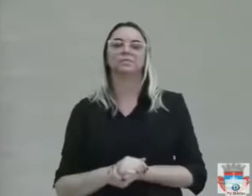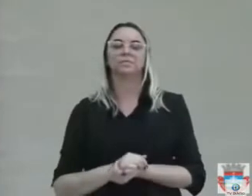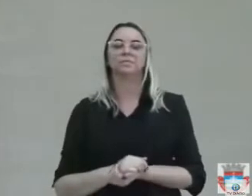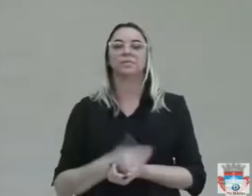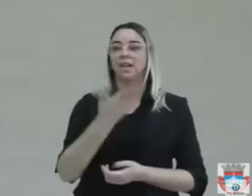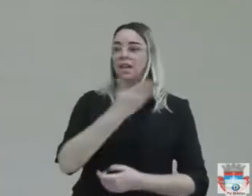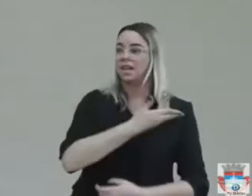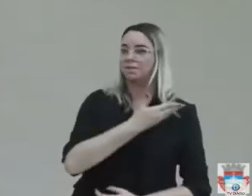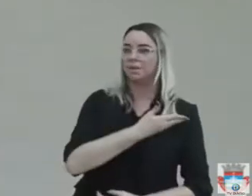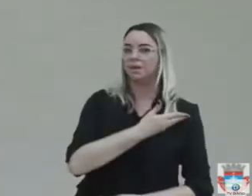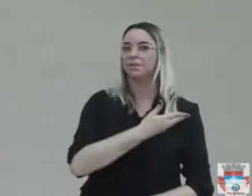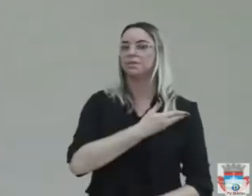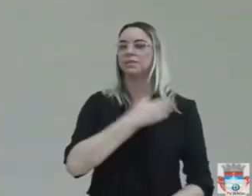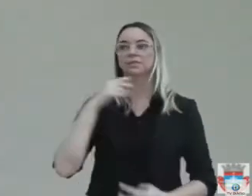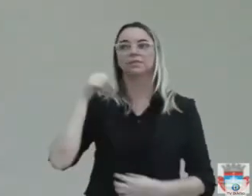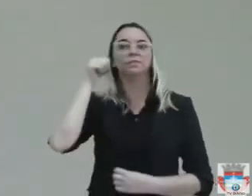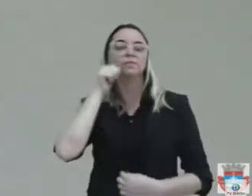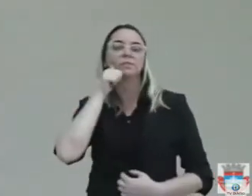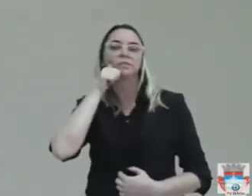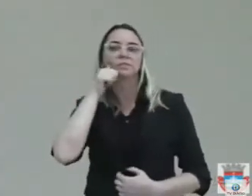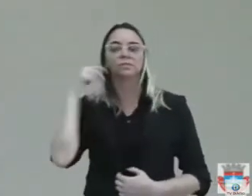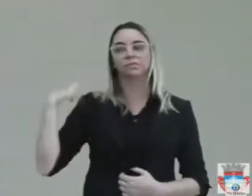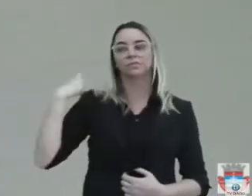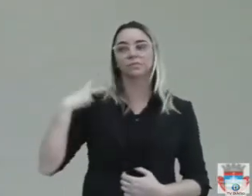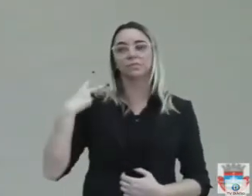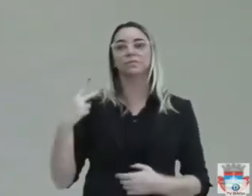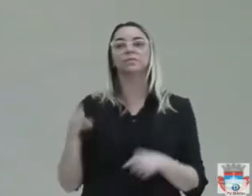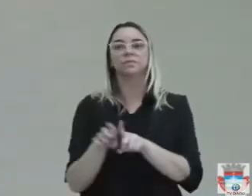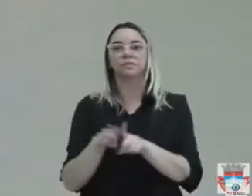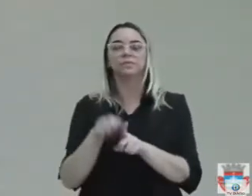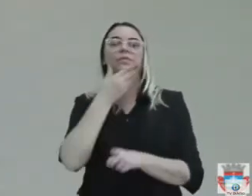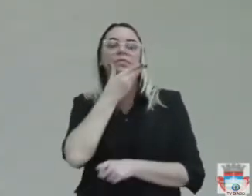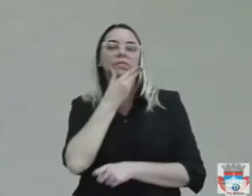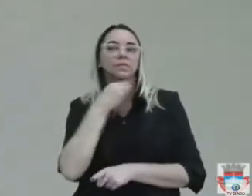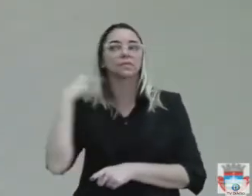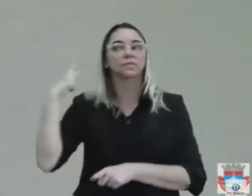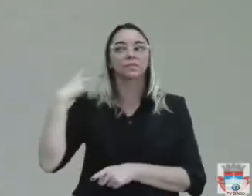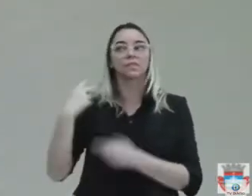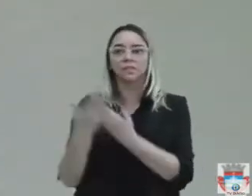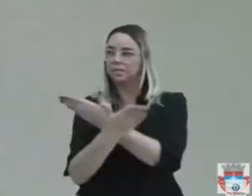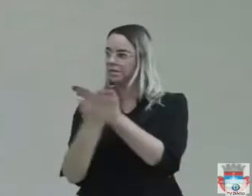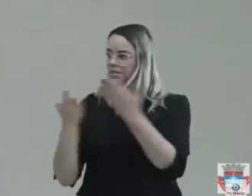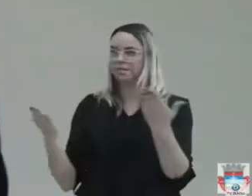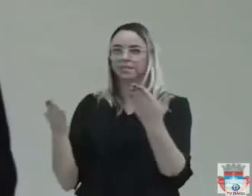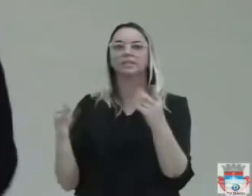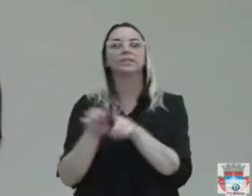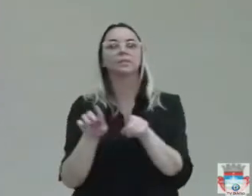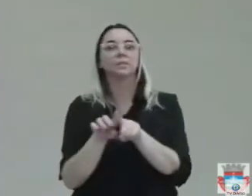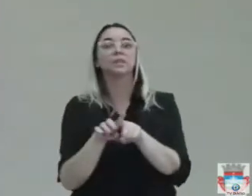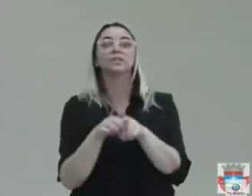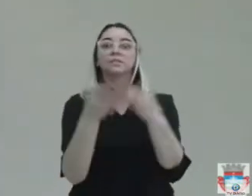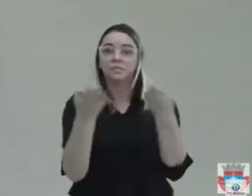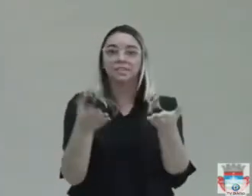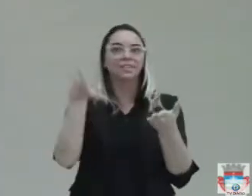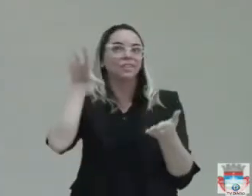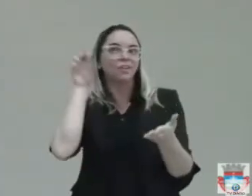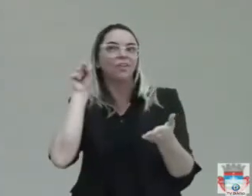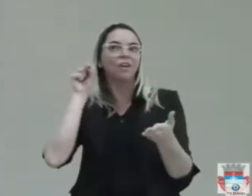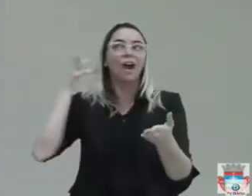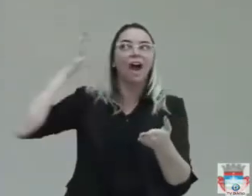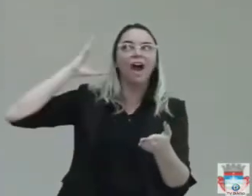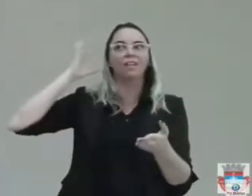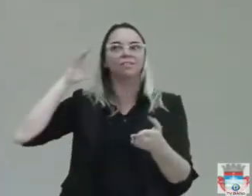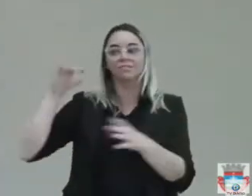companheiras vereadoras, vereadores, pessoal que nos escuta através da rádio São BTFM, Espírito Santo